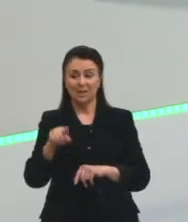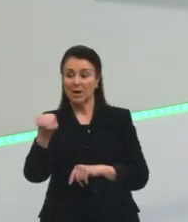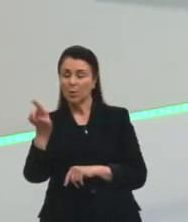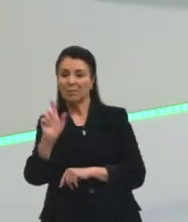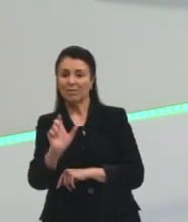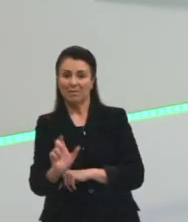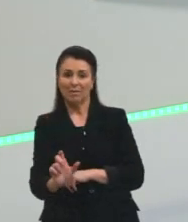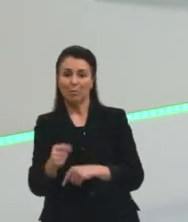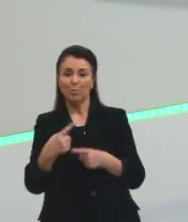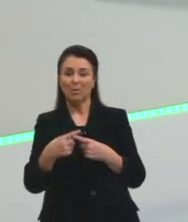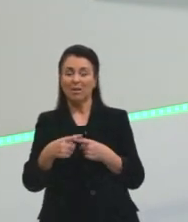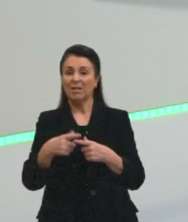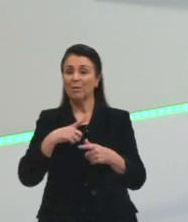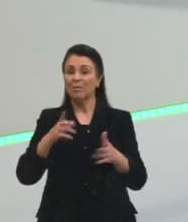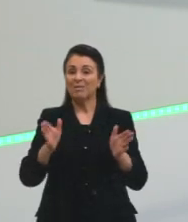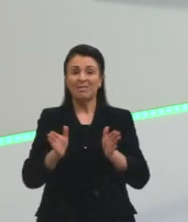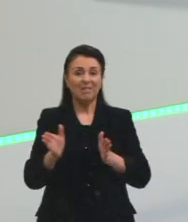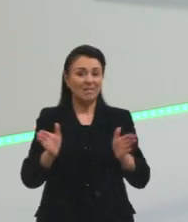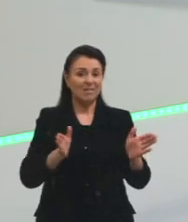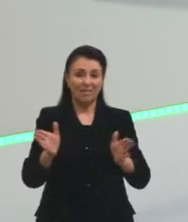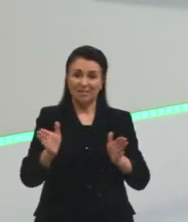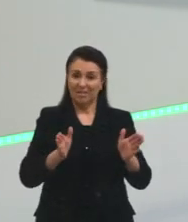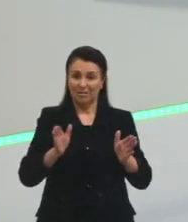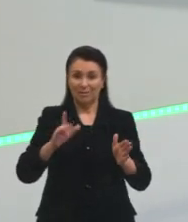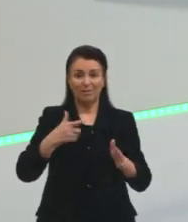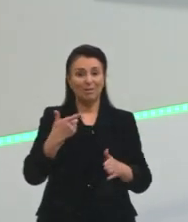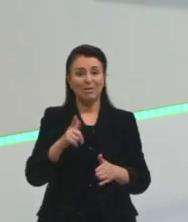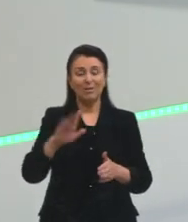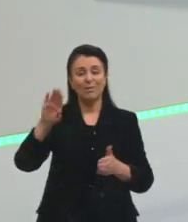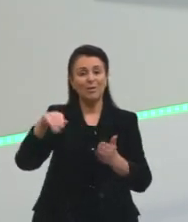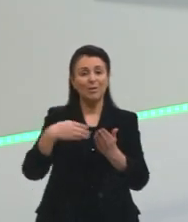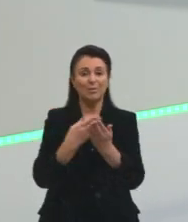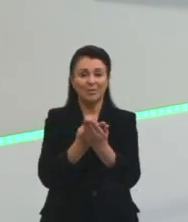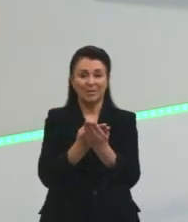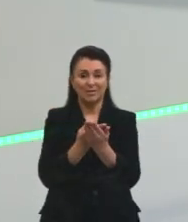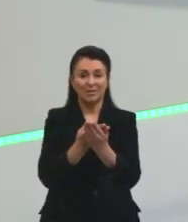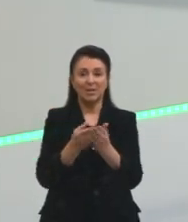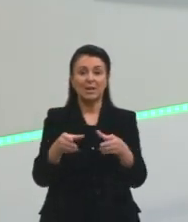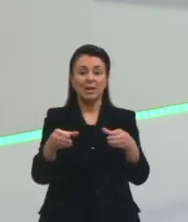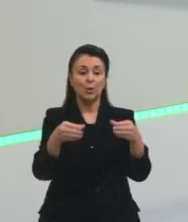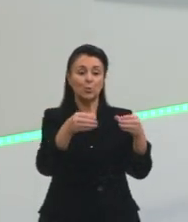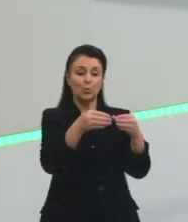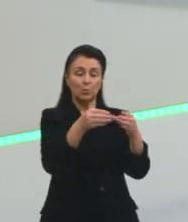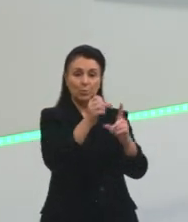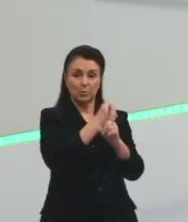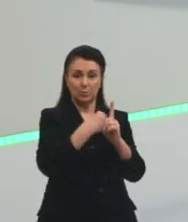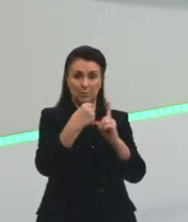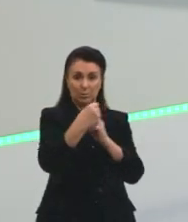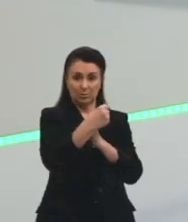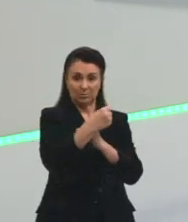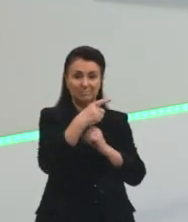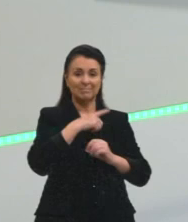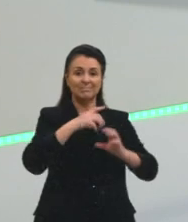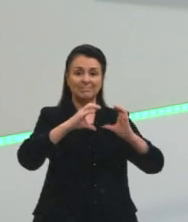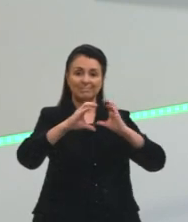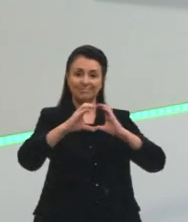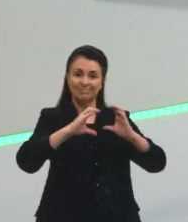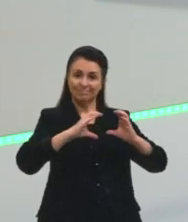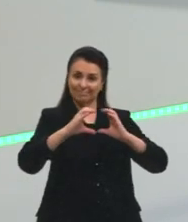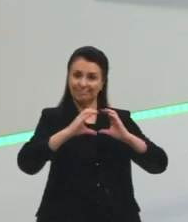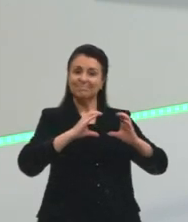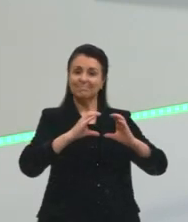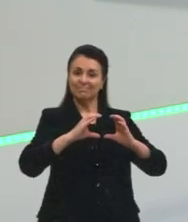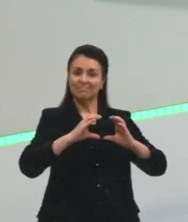do que pessoas que não tiveram essas mesmas oportunidades. E classes sociais se comunicam também de